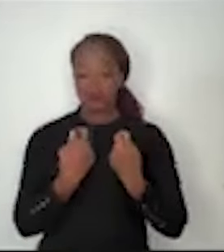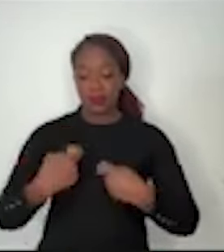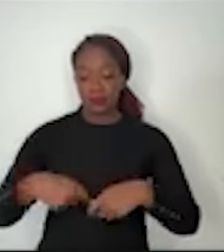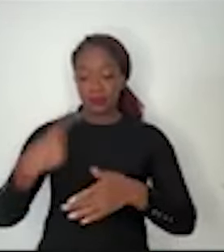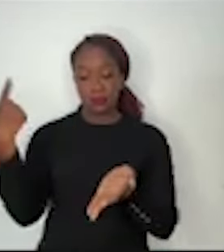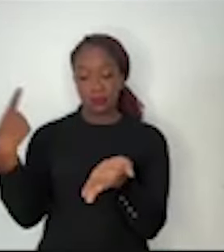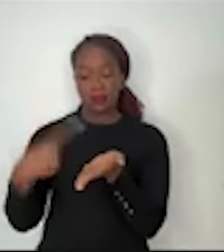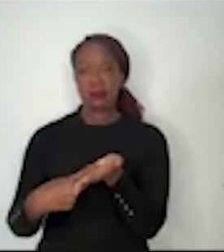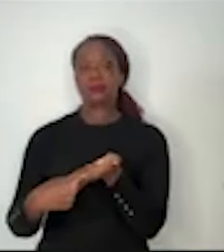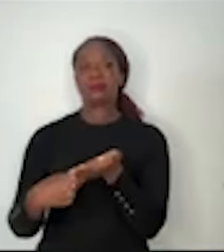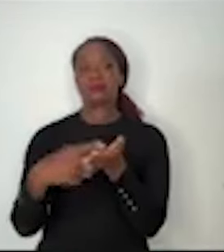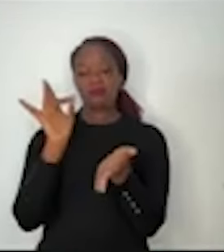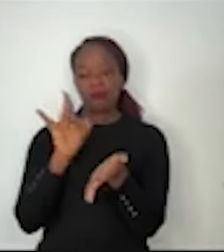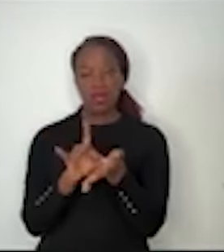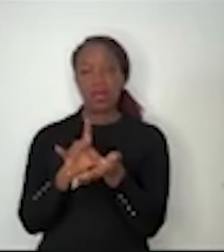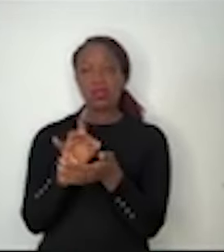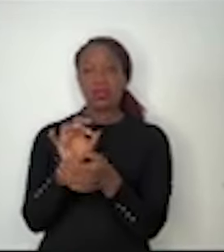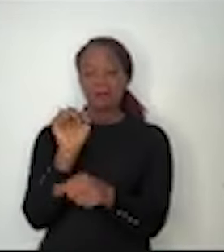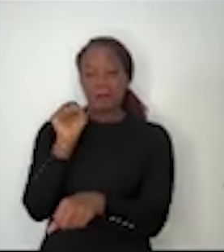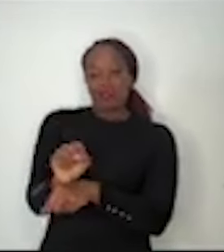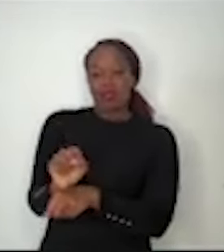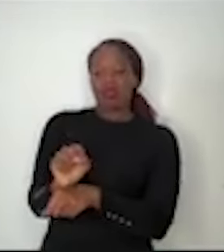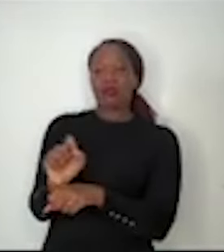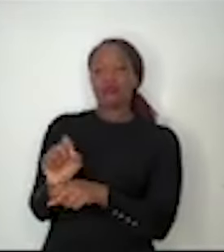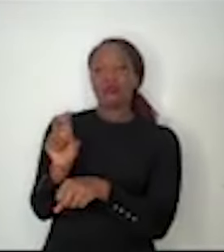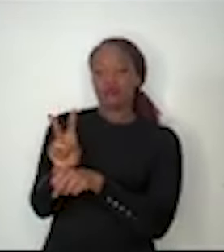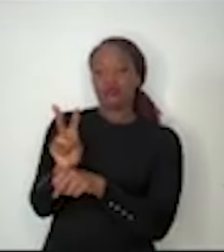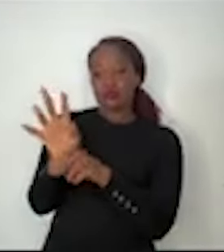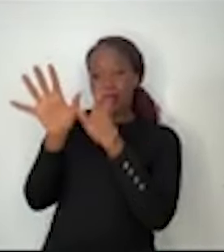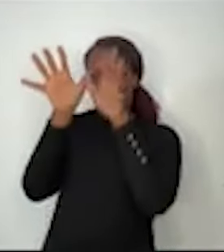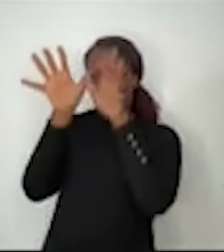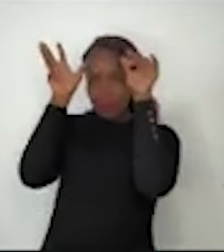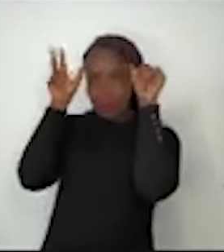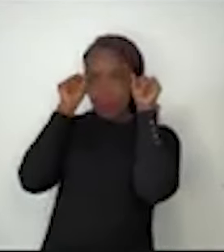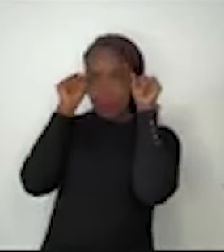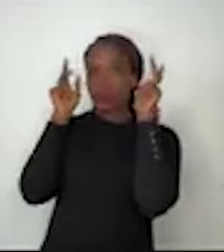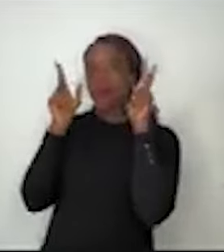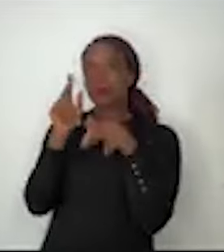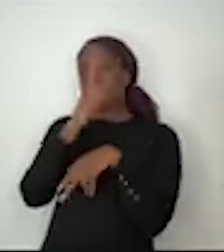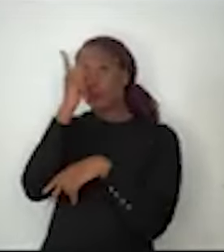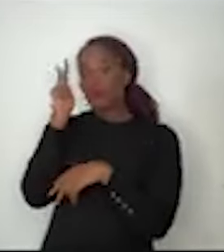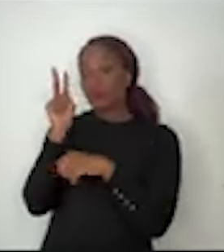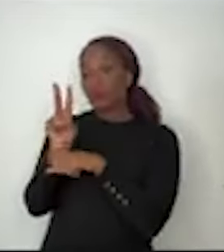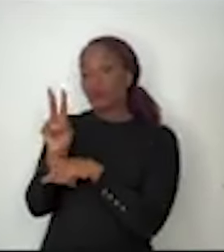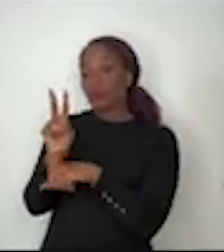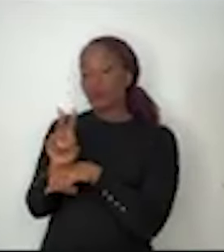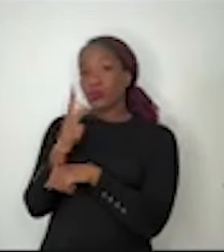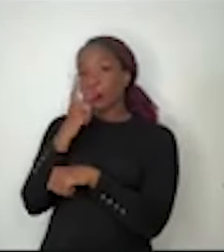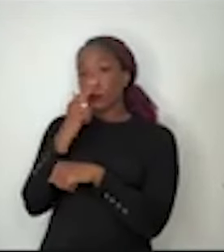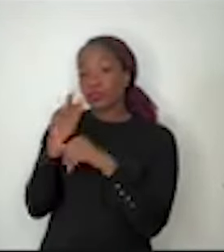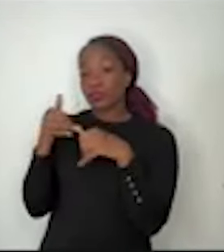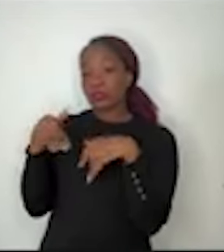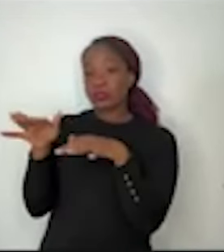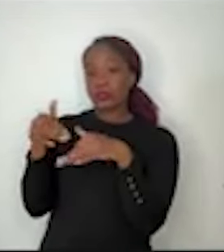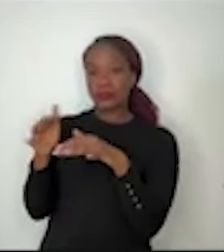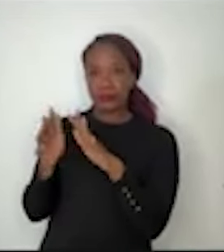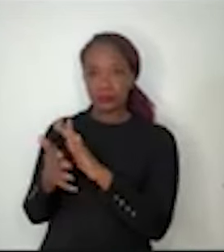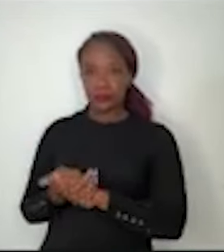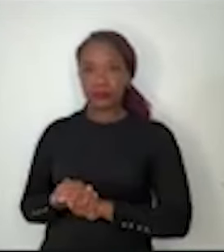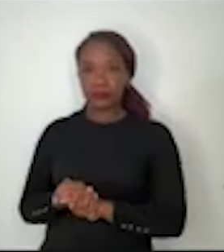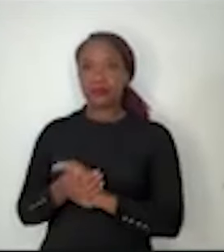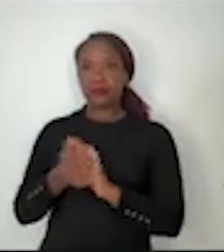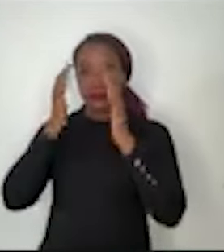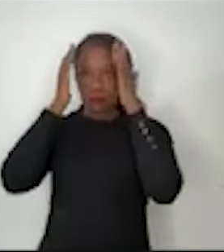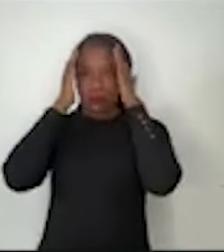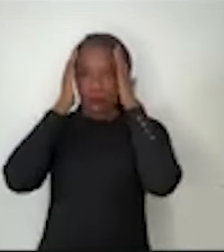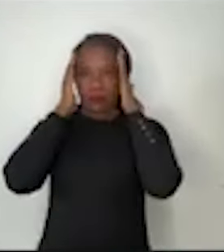tratar a Amazônia, como alguns tratavam, como se fosse um passivo, uma liability, e não verdadeiramente um dos principais ativos